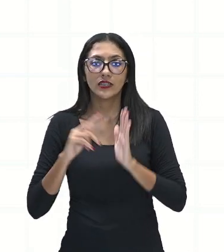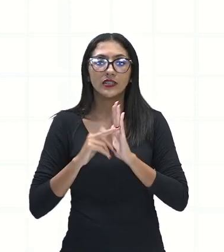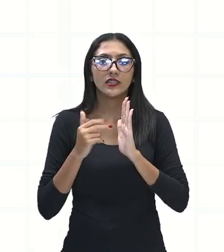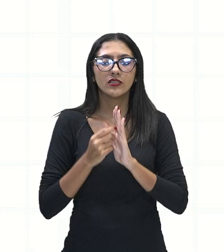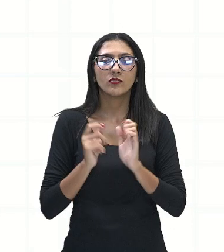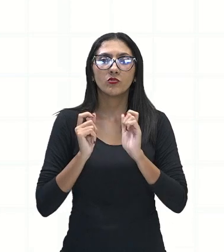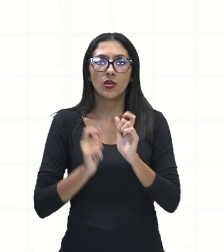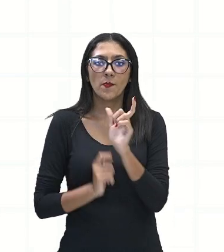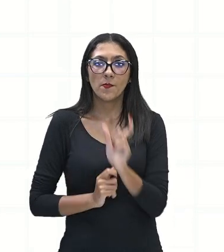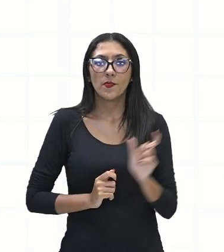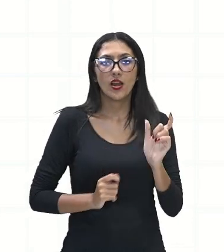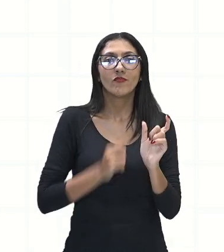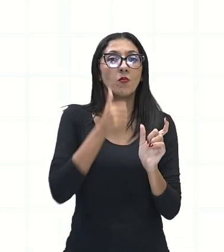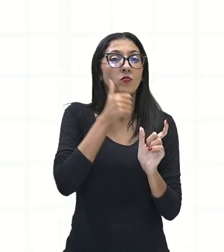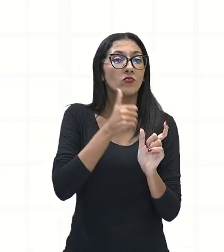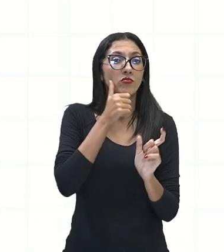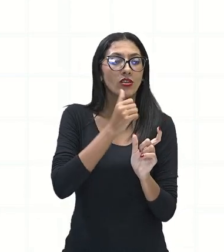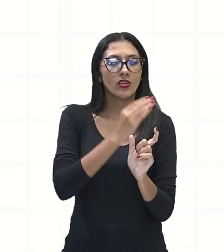que é uma pessoa,